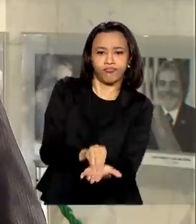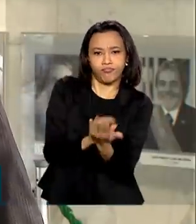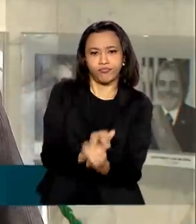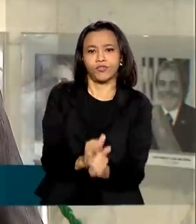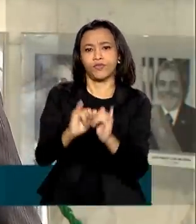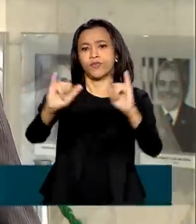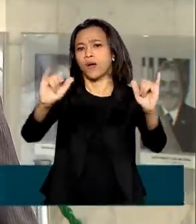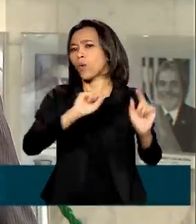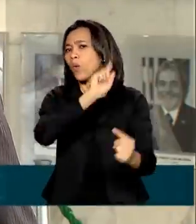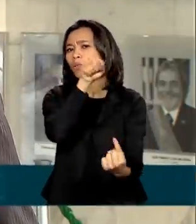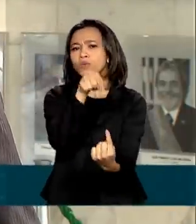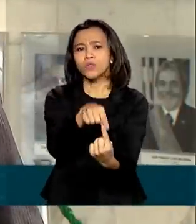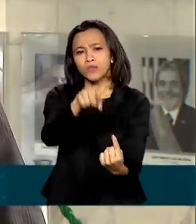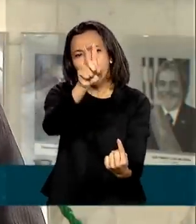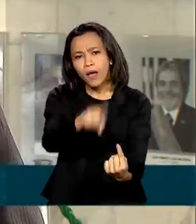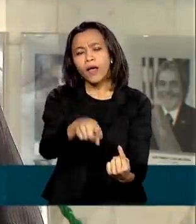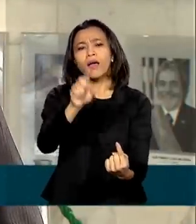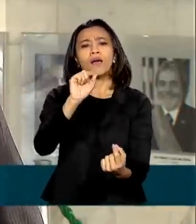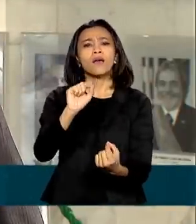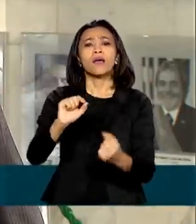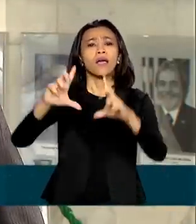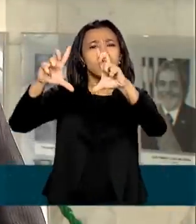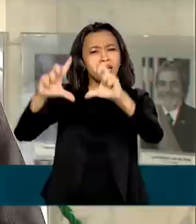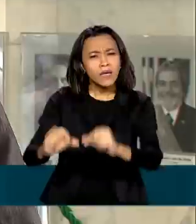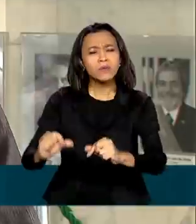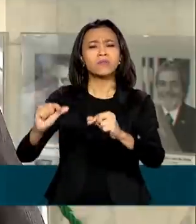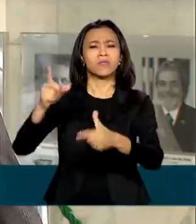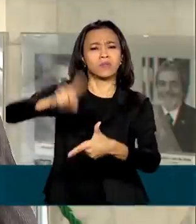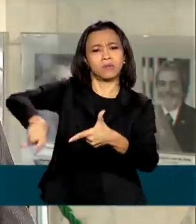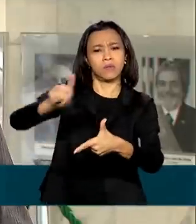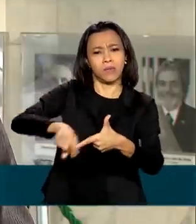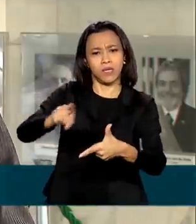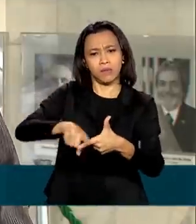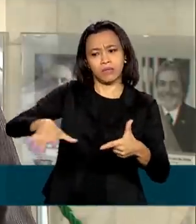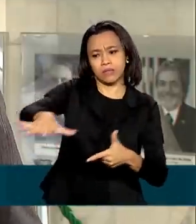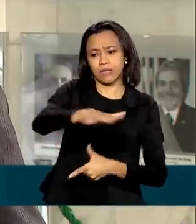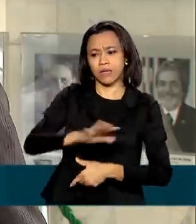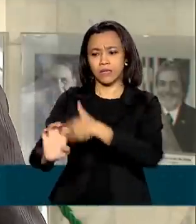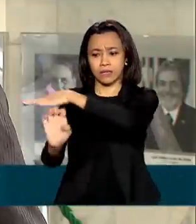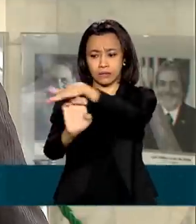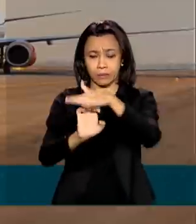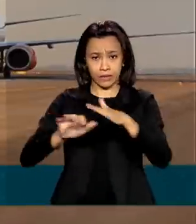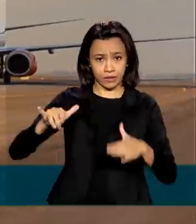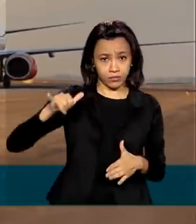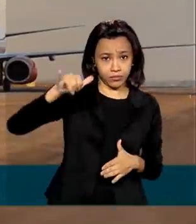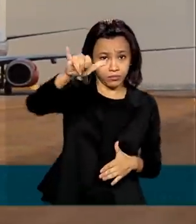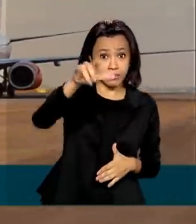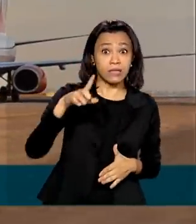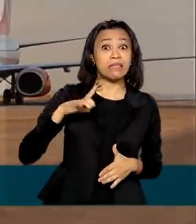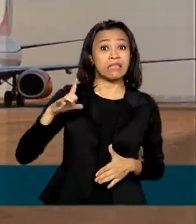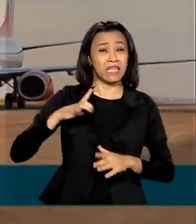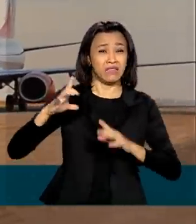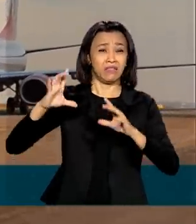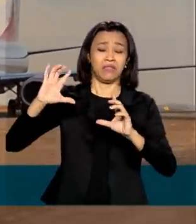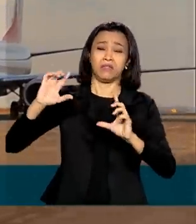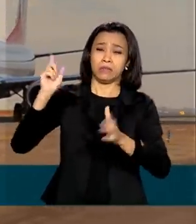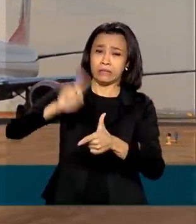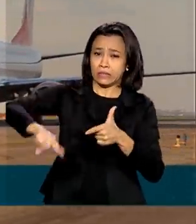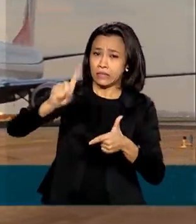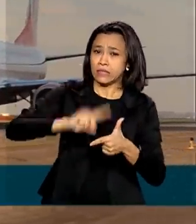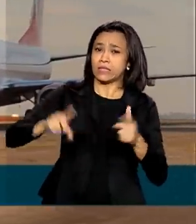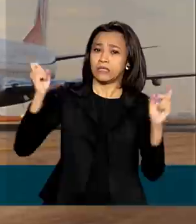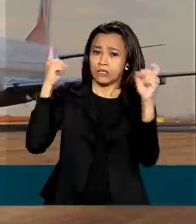objetivo de atenuar os efeitos da crise na aviação civil brasileira. O setor sofreu queda brusca na demanda. As empresas têm enfrentado